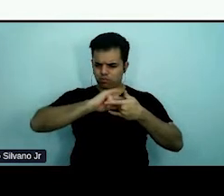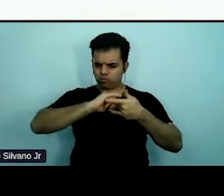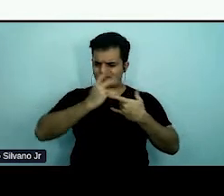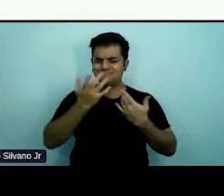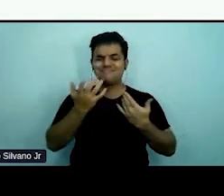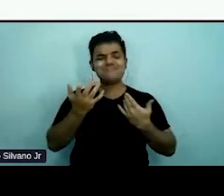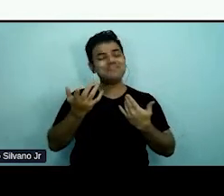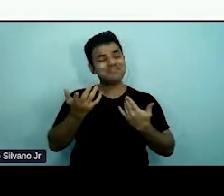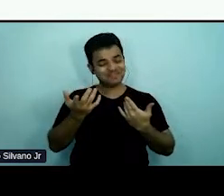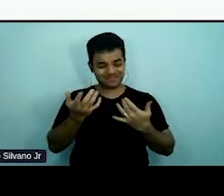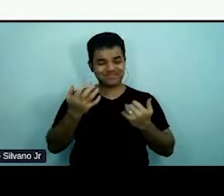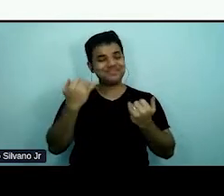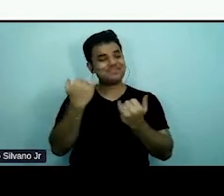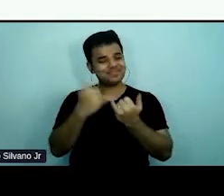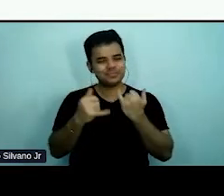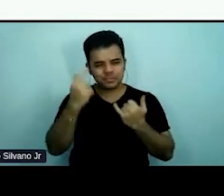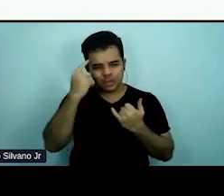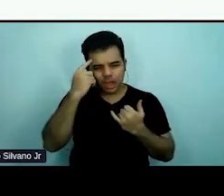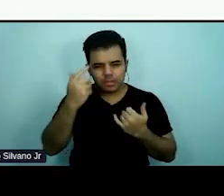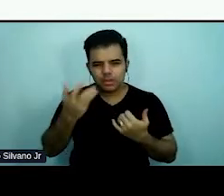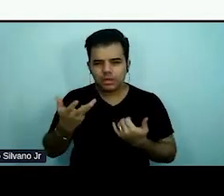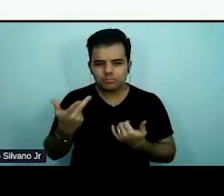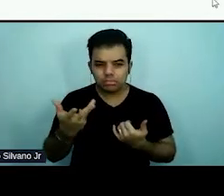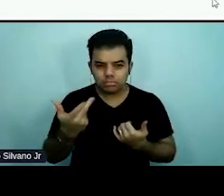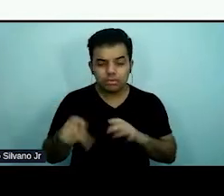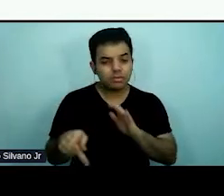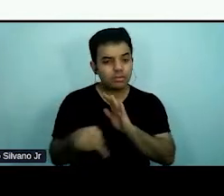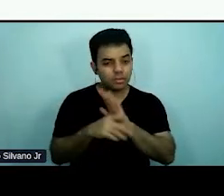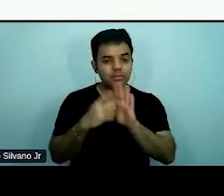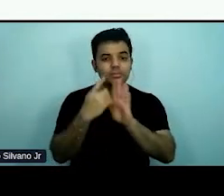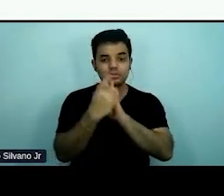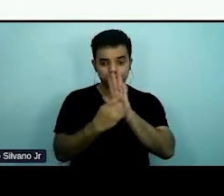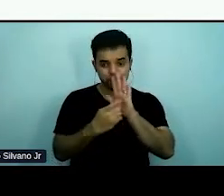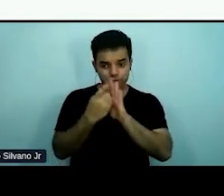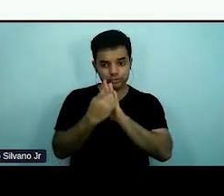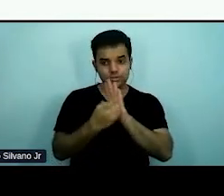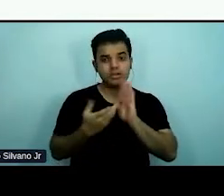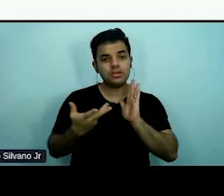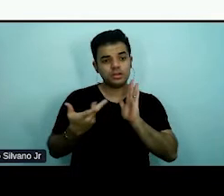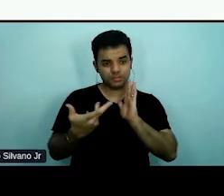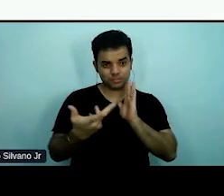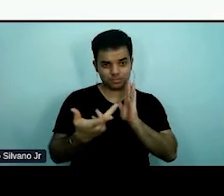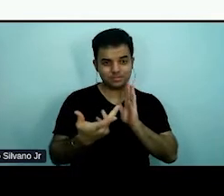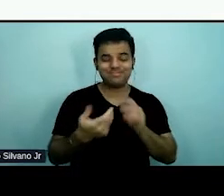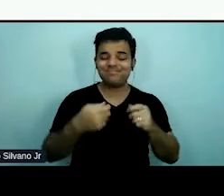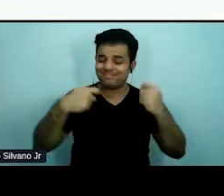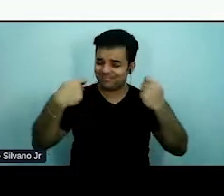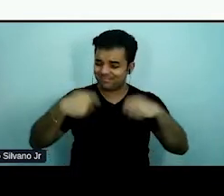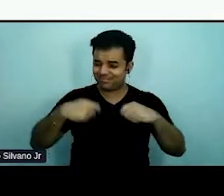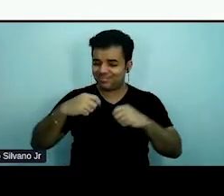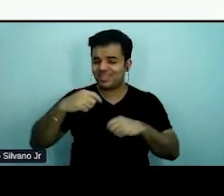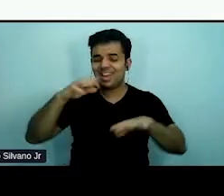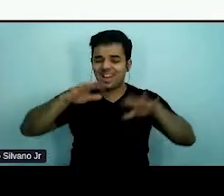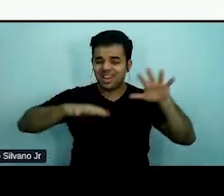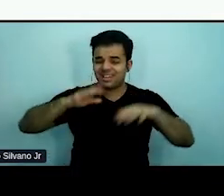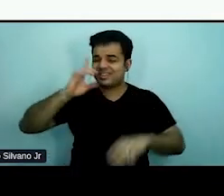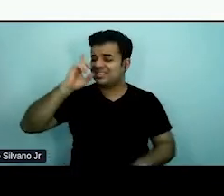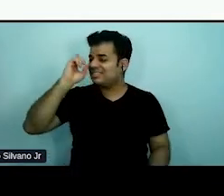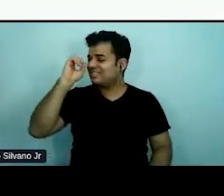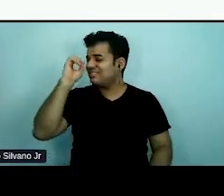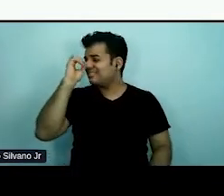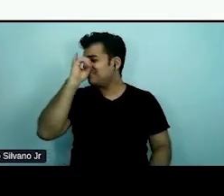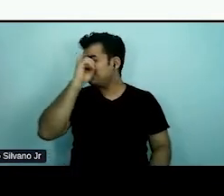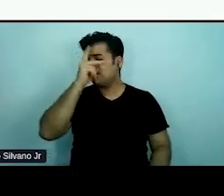agilidade dos serviços digitais, se torna cada vez mais difícil com que as pessoas